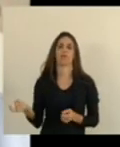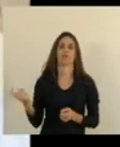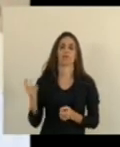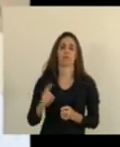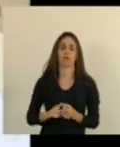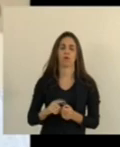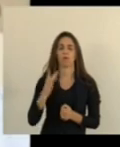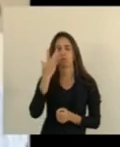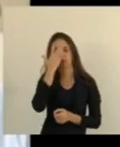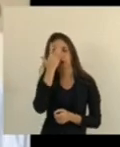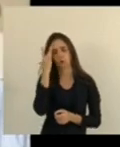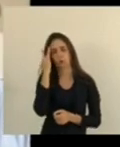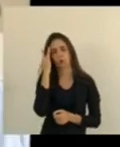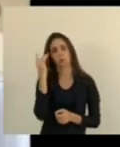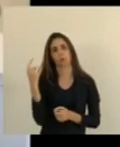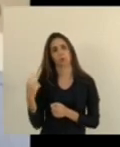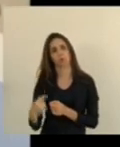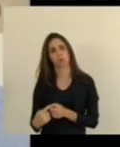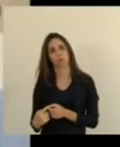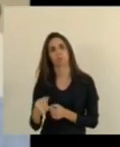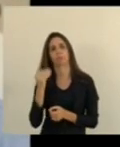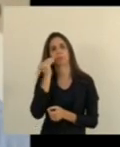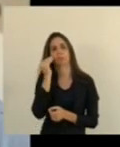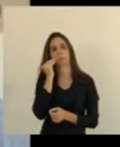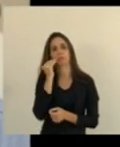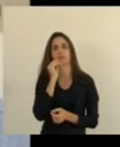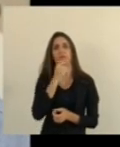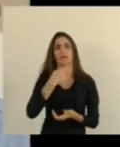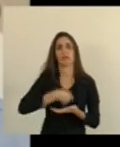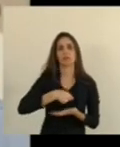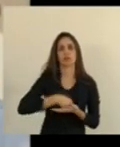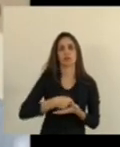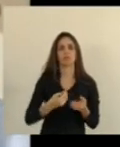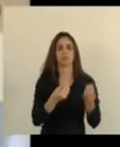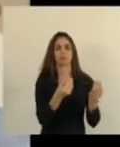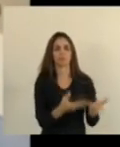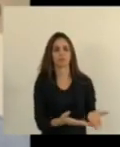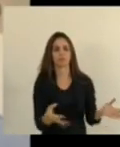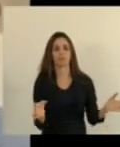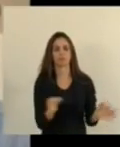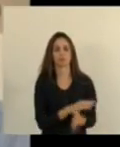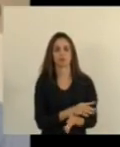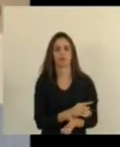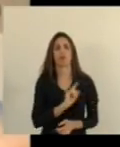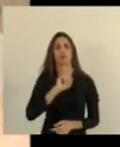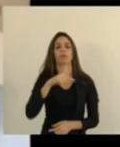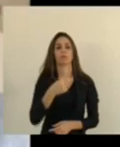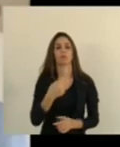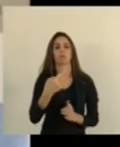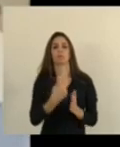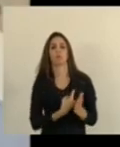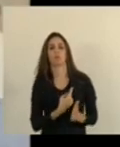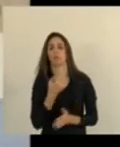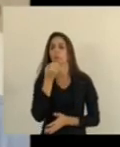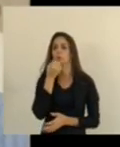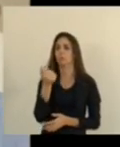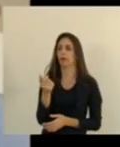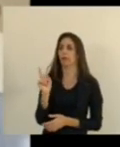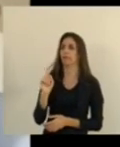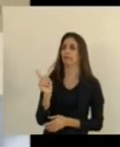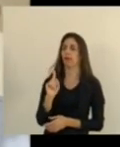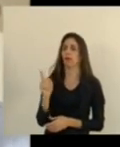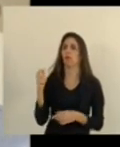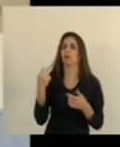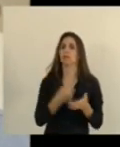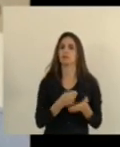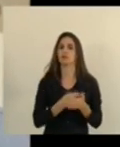pessoal vai e atende aquela exigência daí a pouquinho pergunto tudo bem não tem